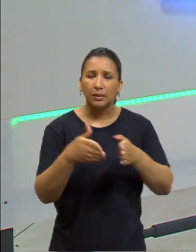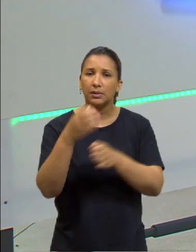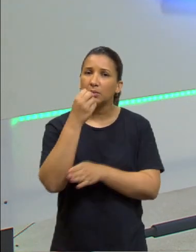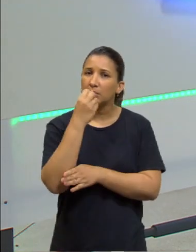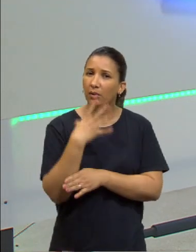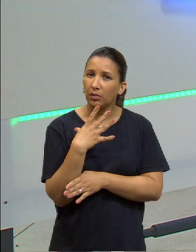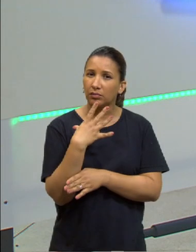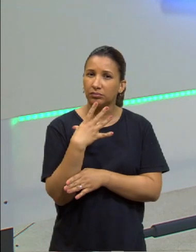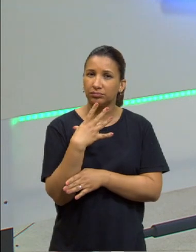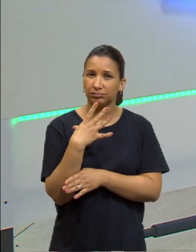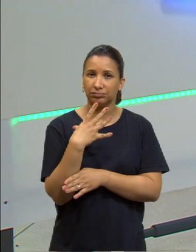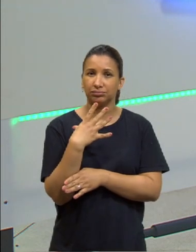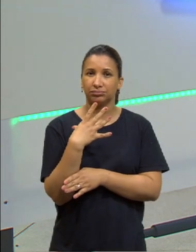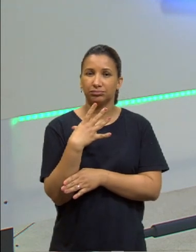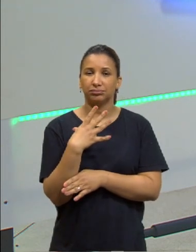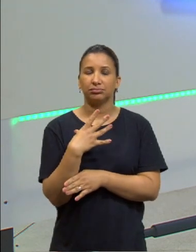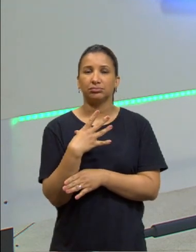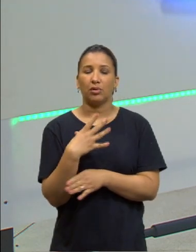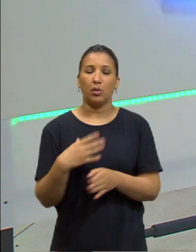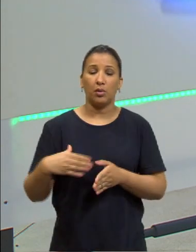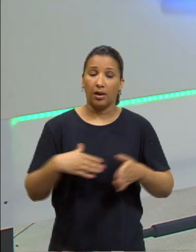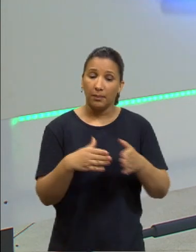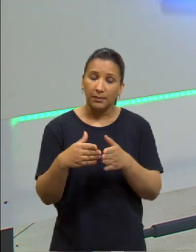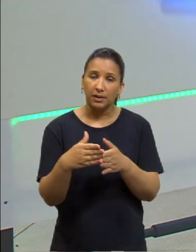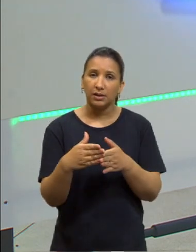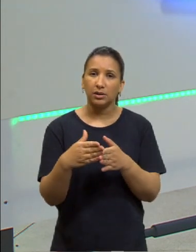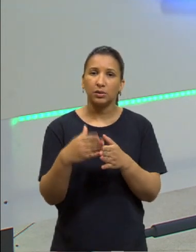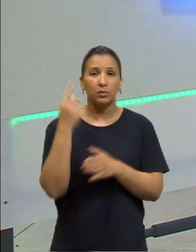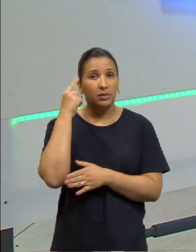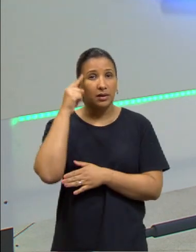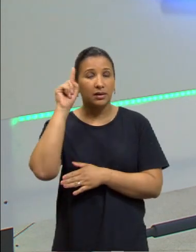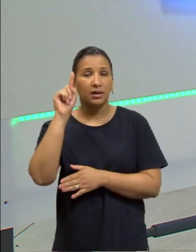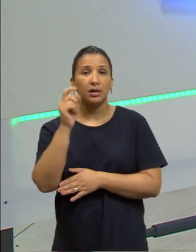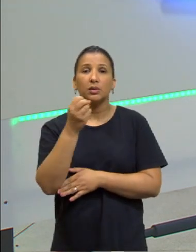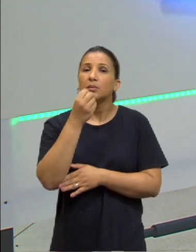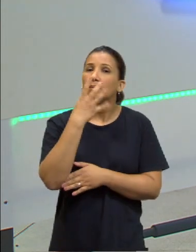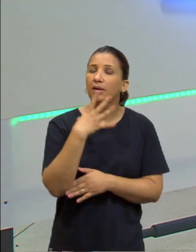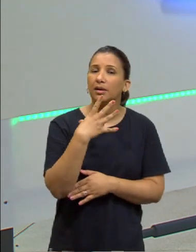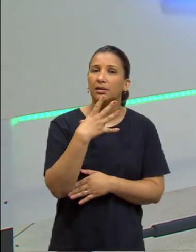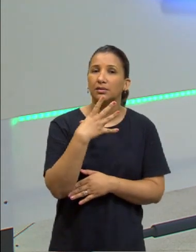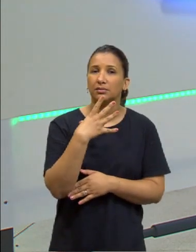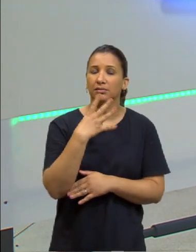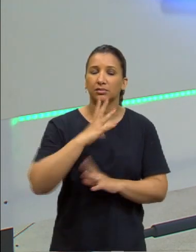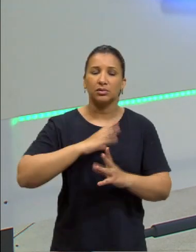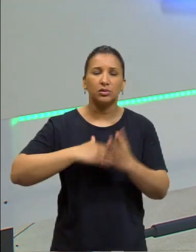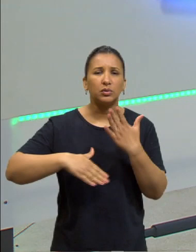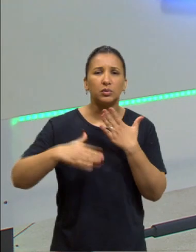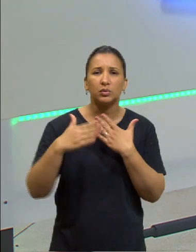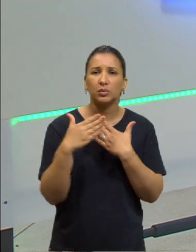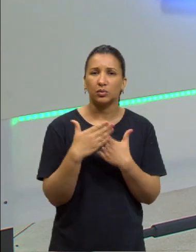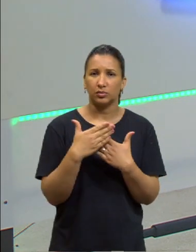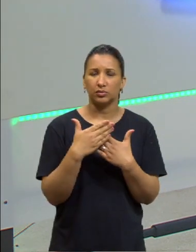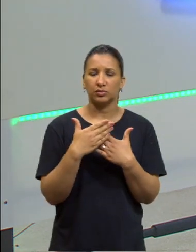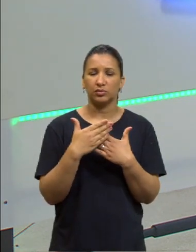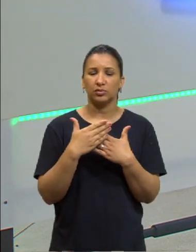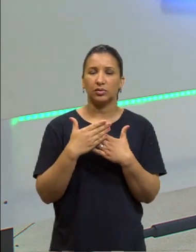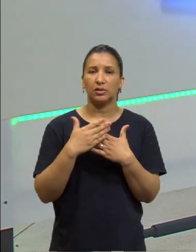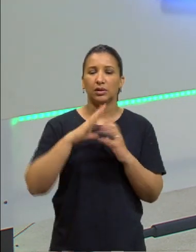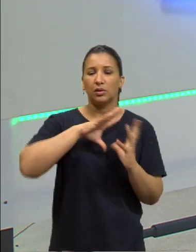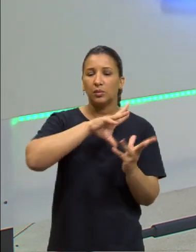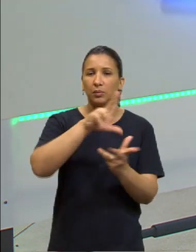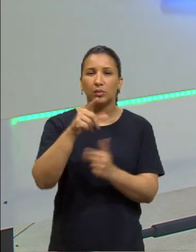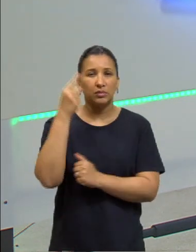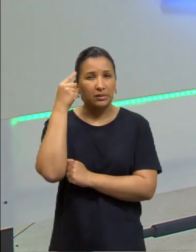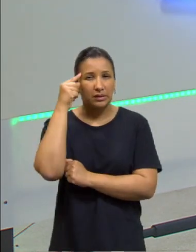Aquele que nos leva ao bem. O bem, a ideia de bem, eu supra-sumo de tudo. Então, nos leva para o mundo das